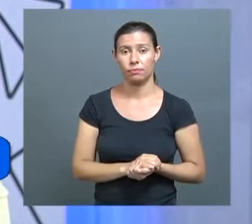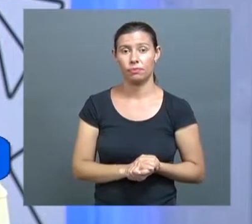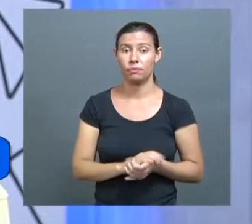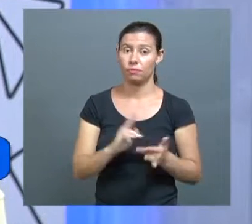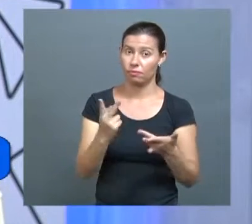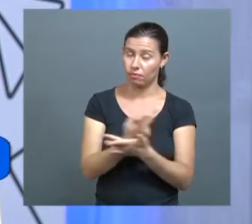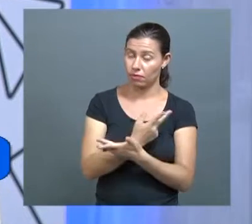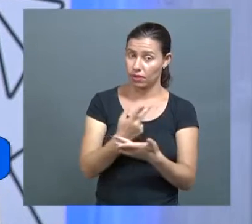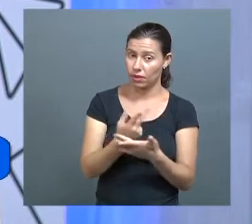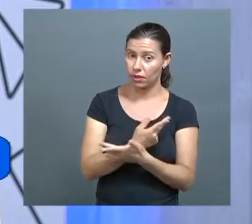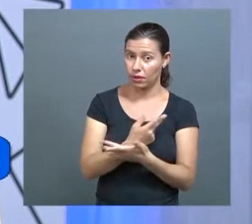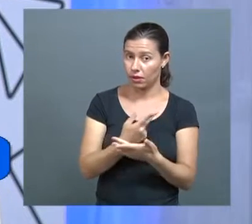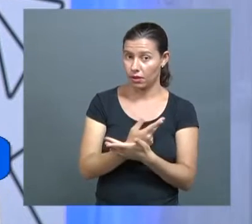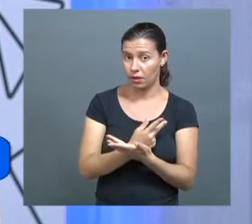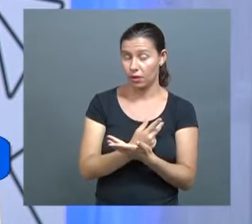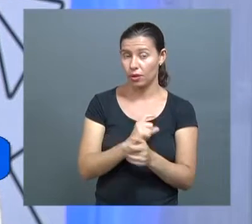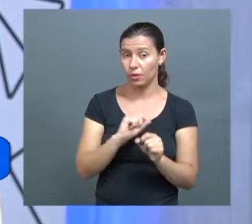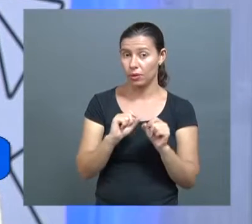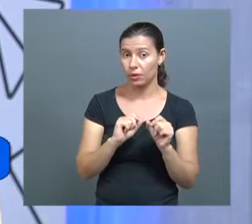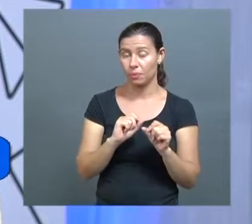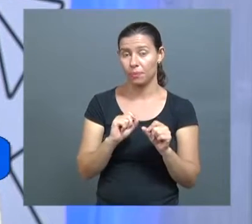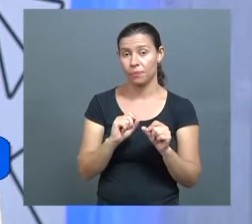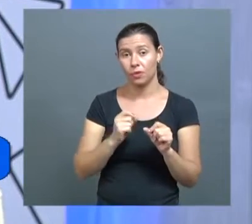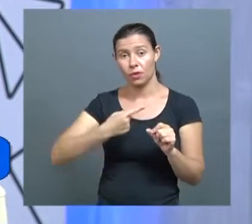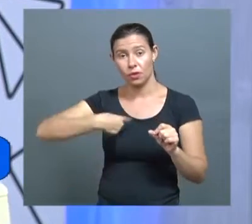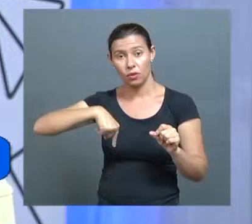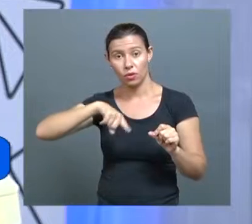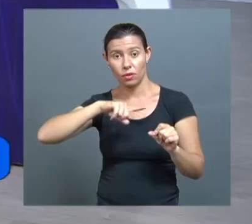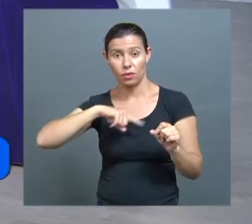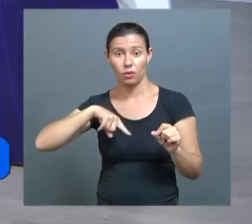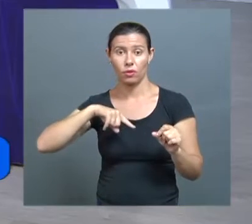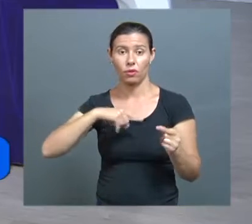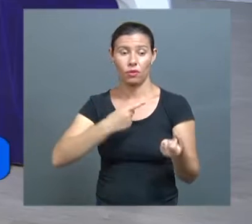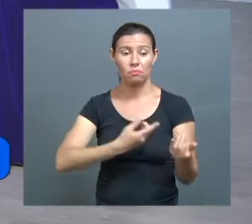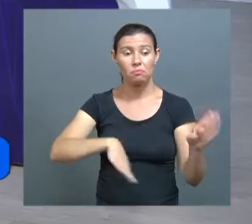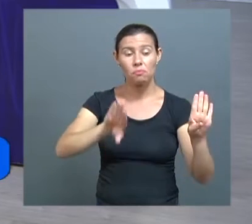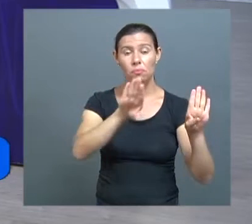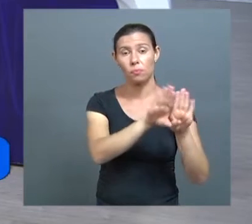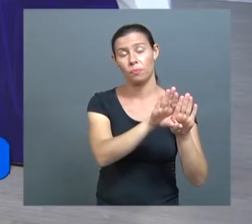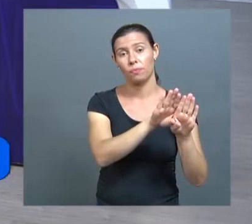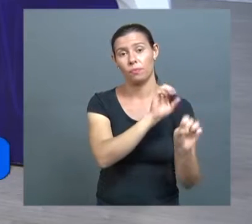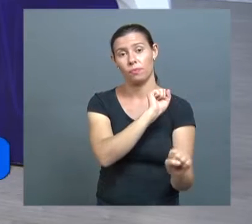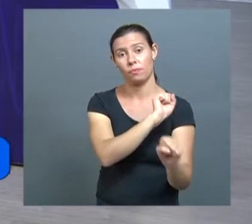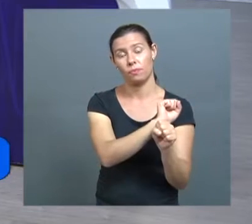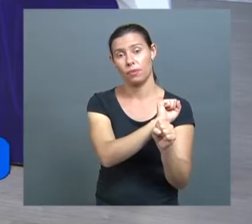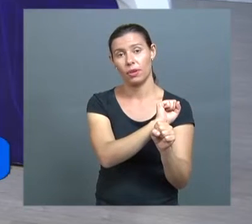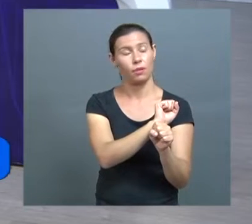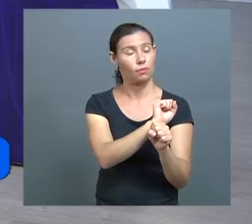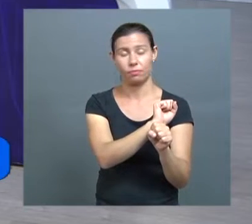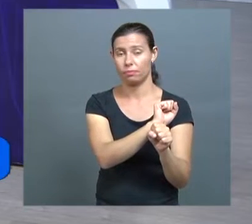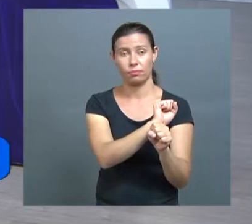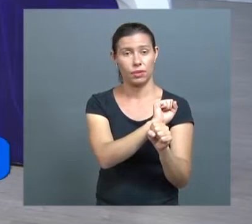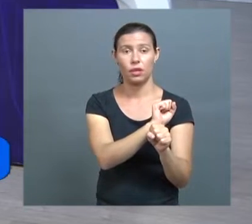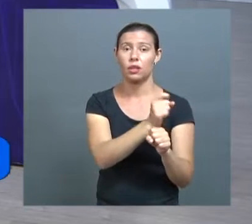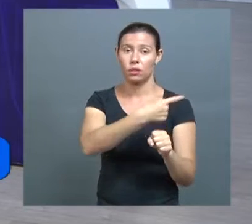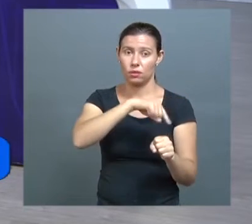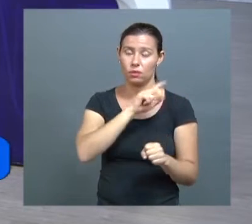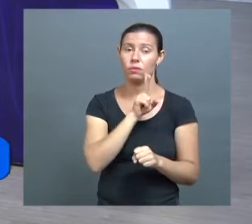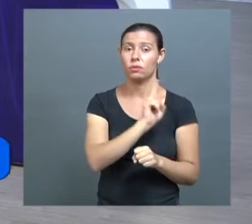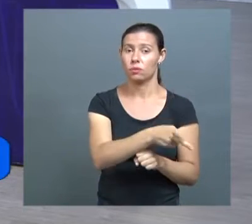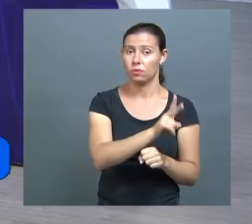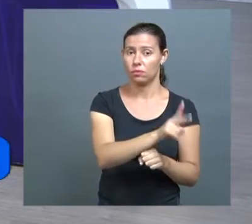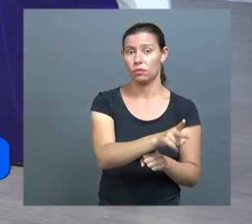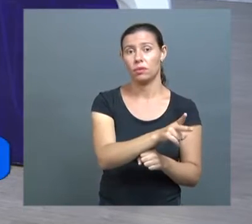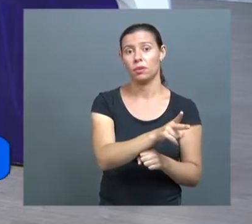acontecendo aí, não é que a gente vai fechar o pronto-socorro, vai parar o atendimento. Não, nós vamos continuar atendendo normalmente,